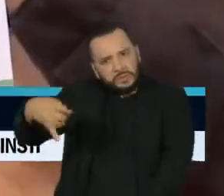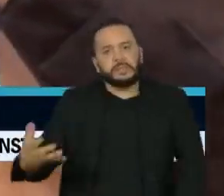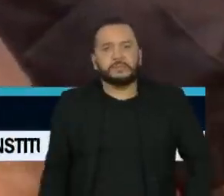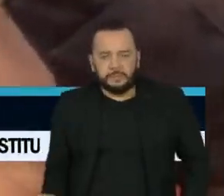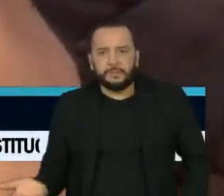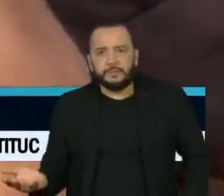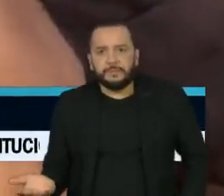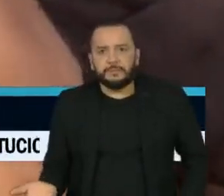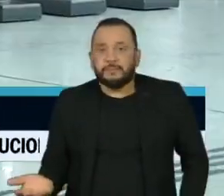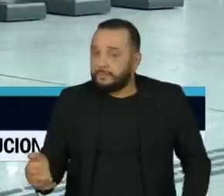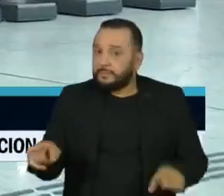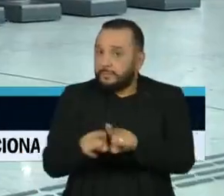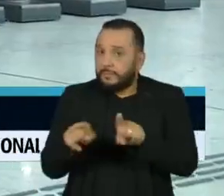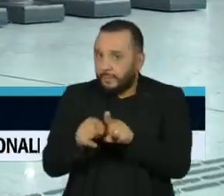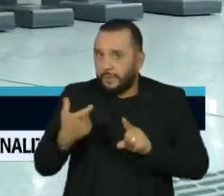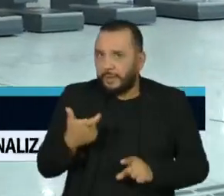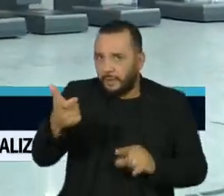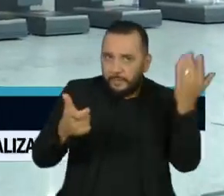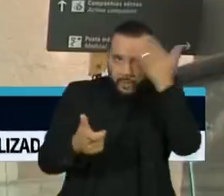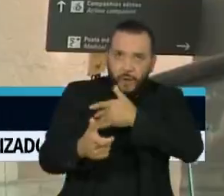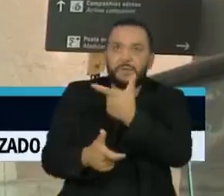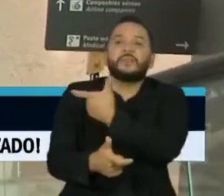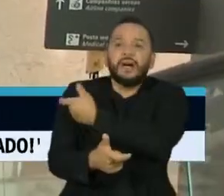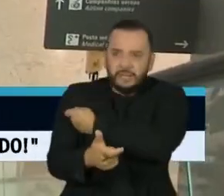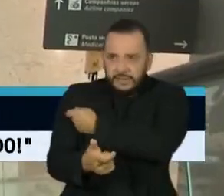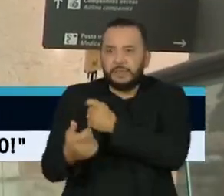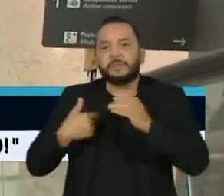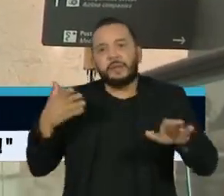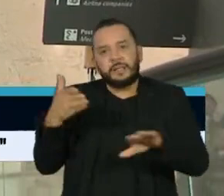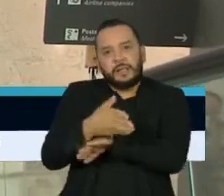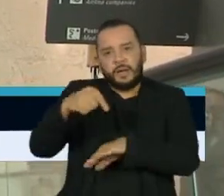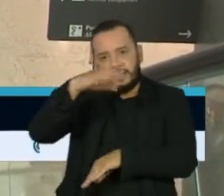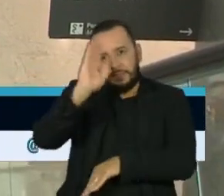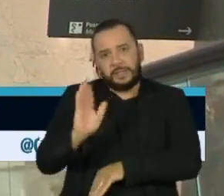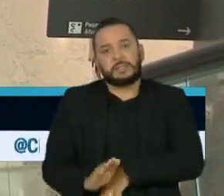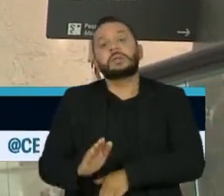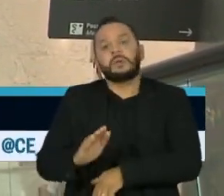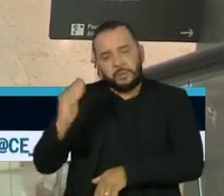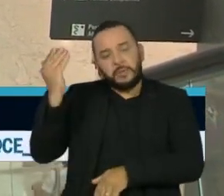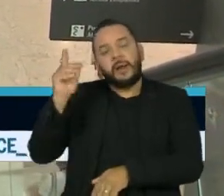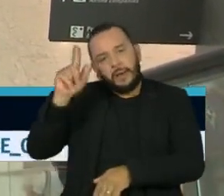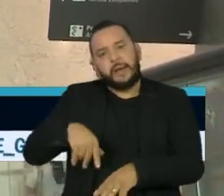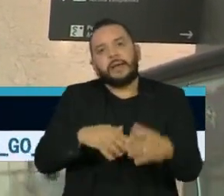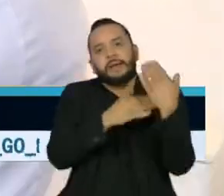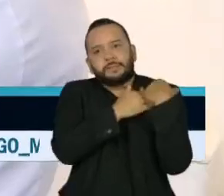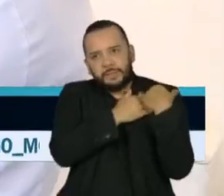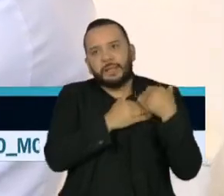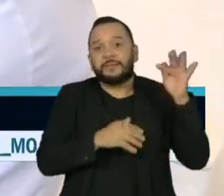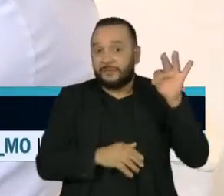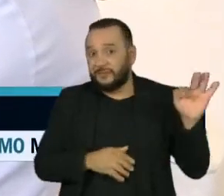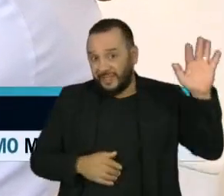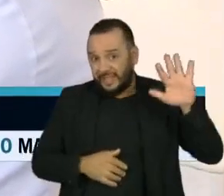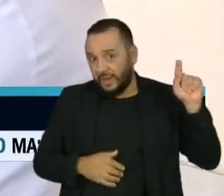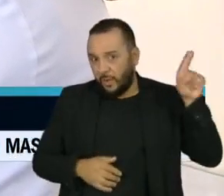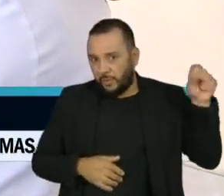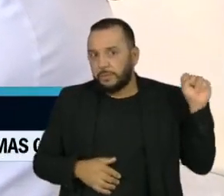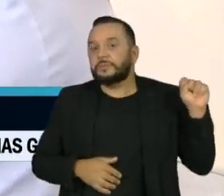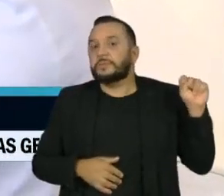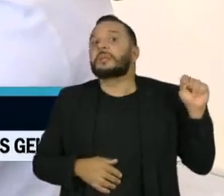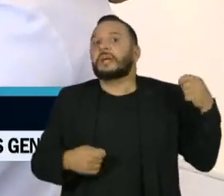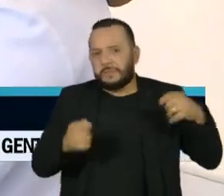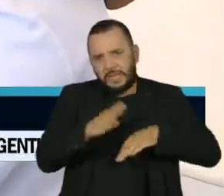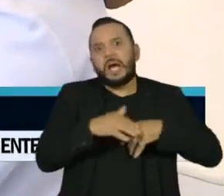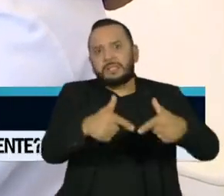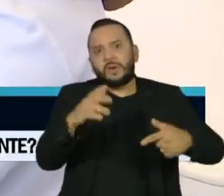Covid-19. O passaporte da vacinação para a entrada no país é uma responsabilidade federal. E ele tem que fazer